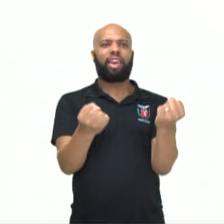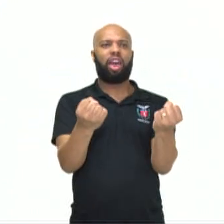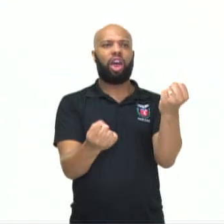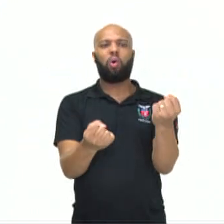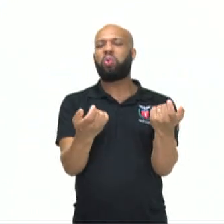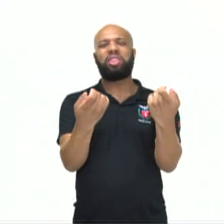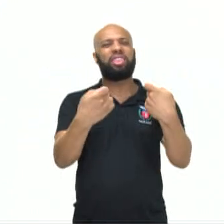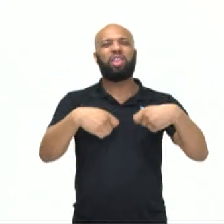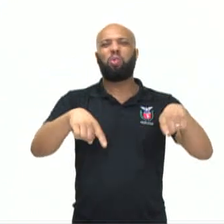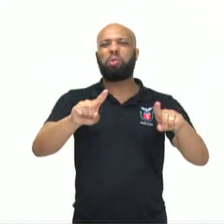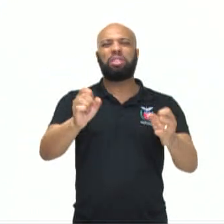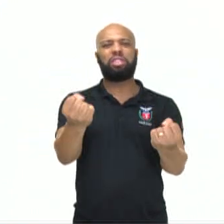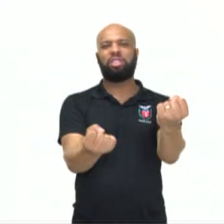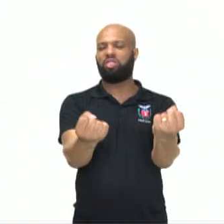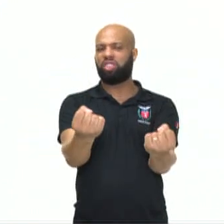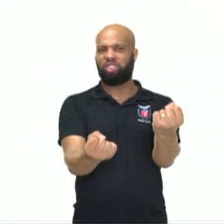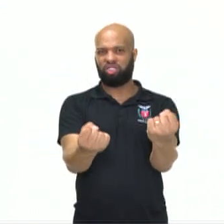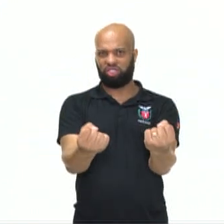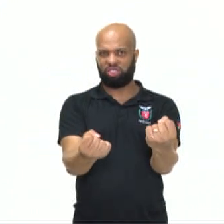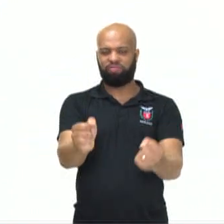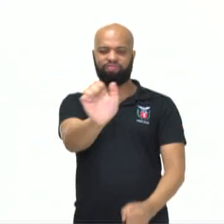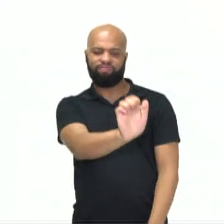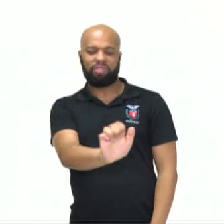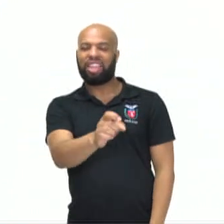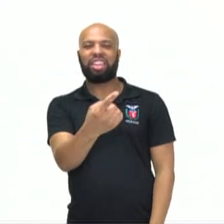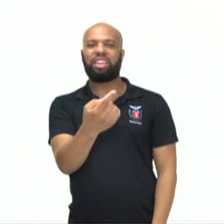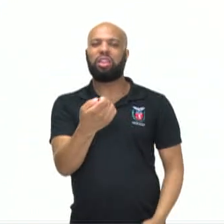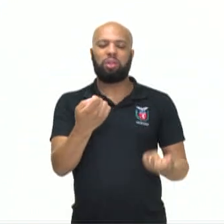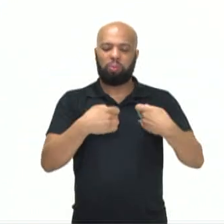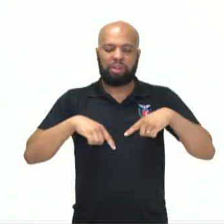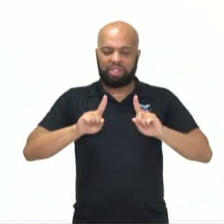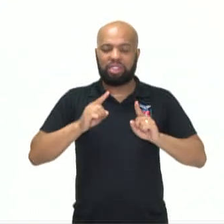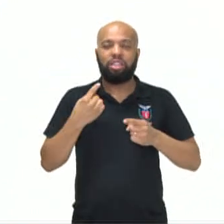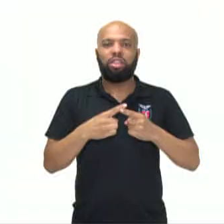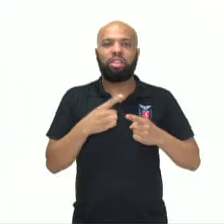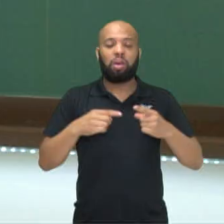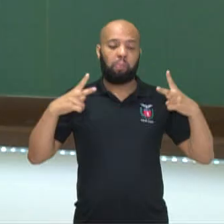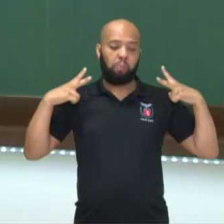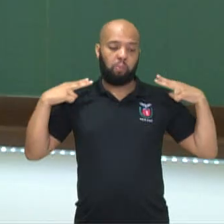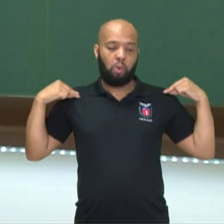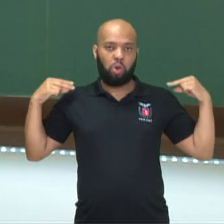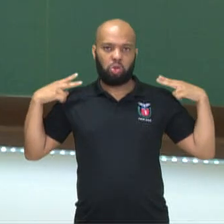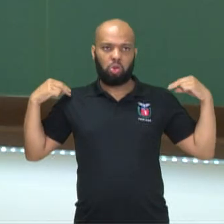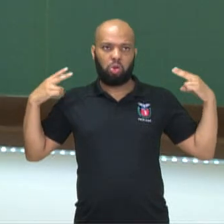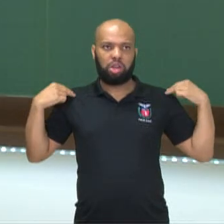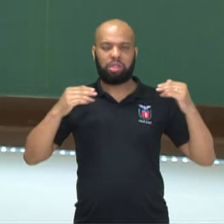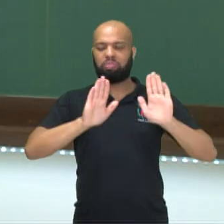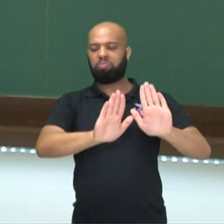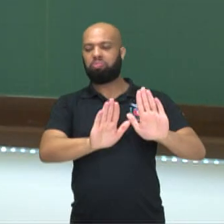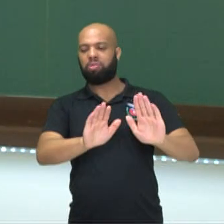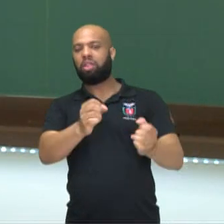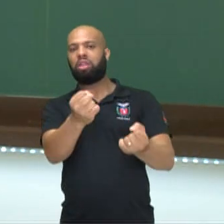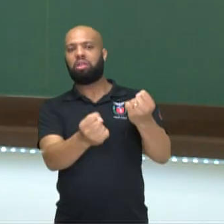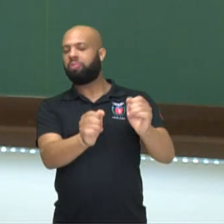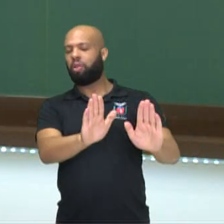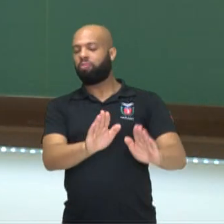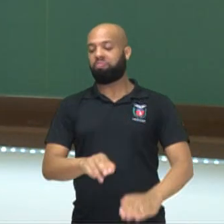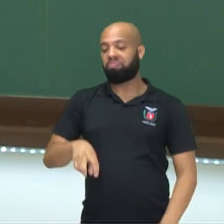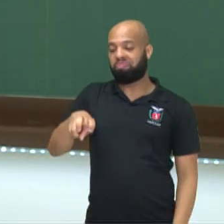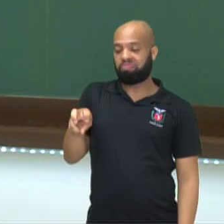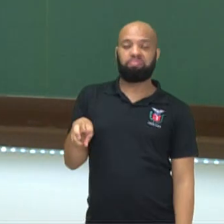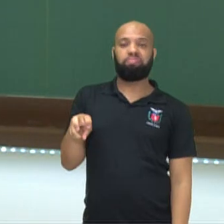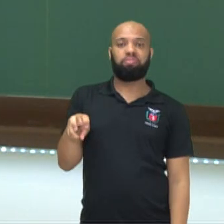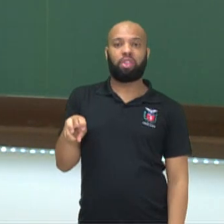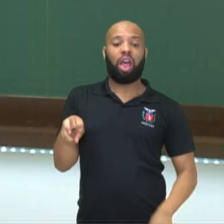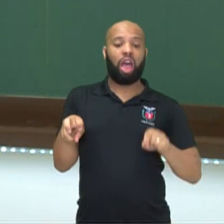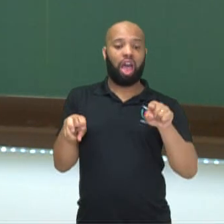aonde dentro do veículo autônomo, o motorista, ele deixa de ser o ser humano e passa a ser uma